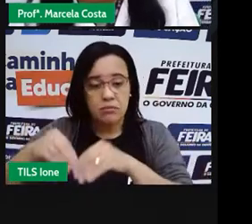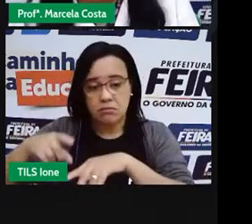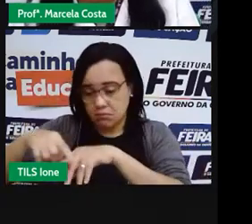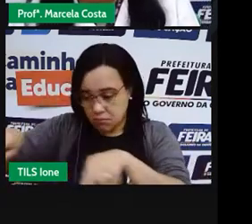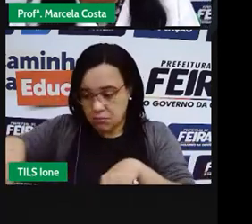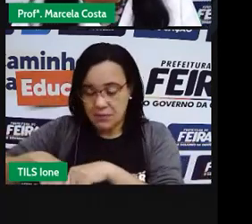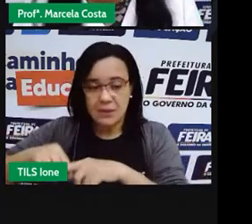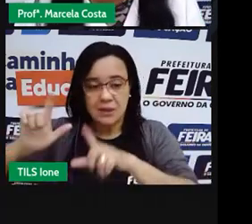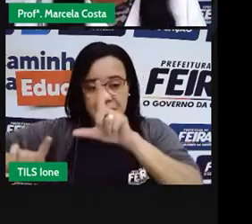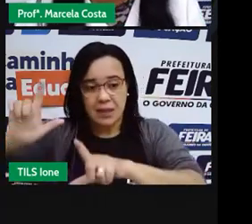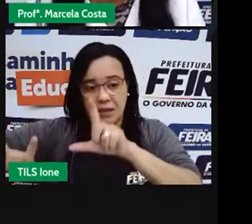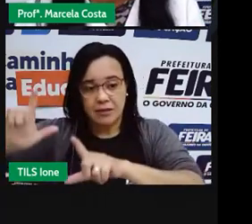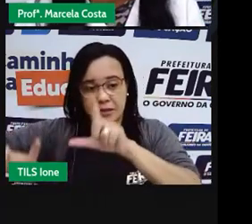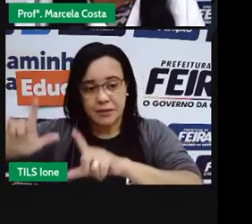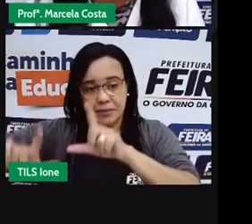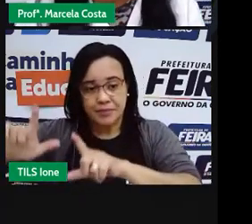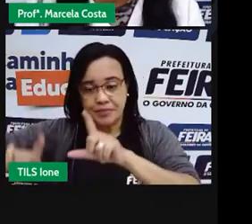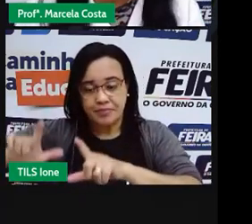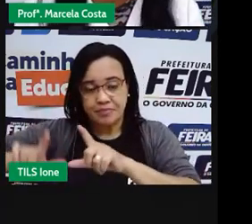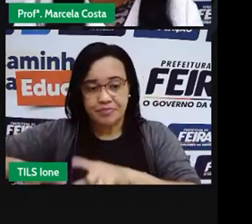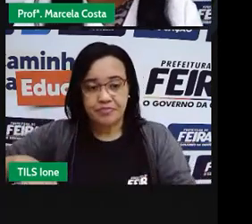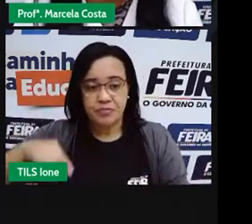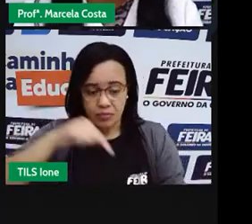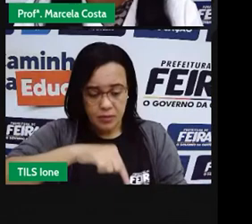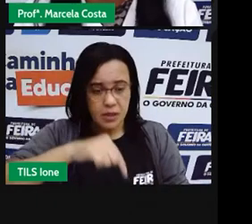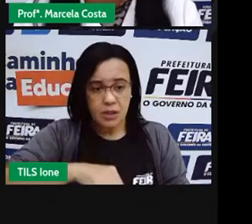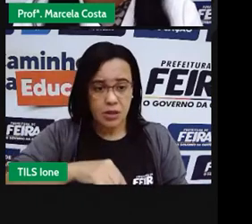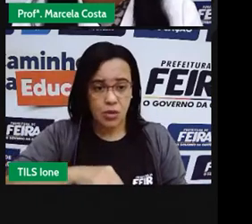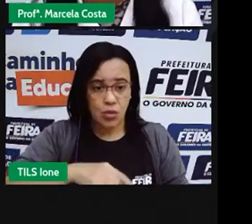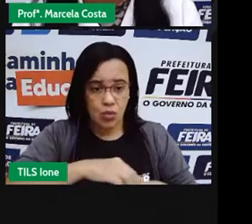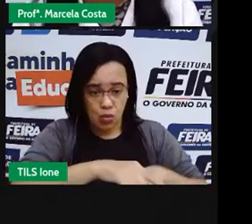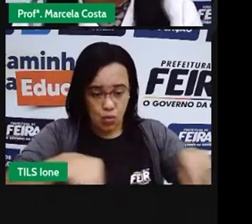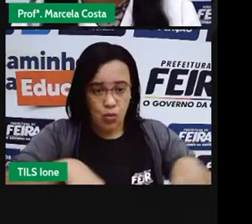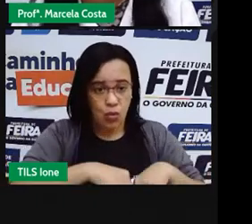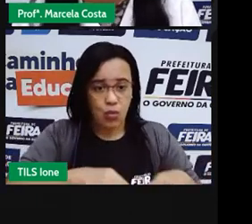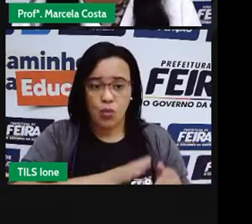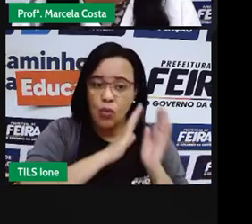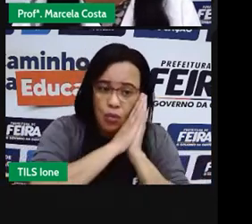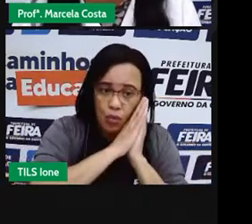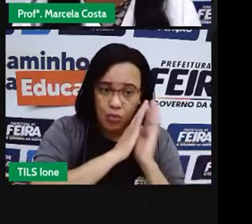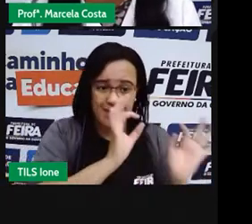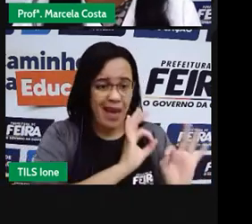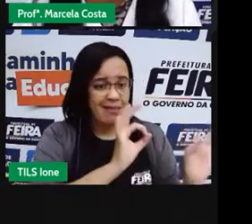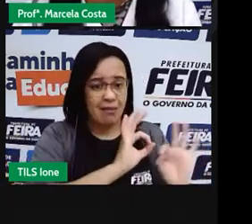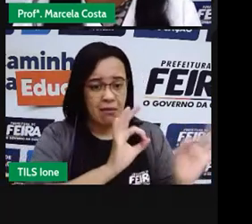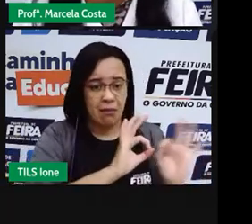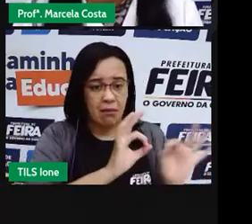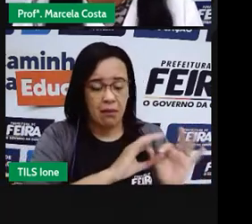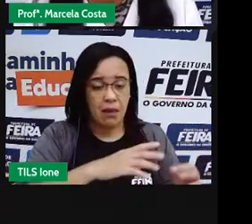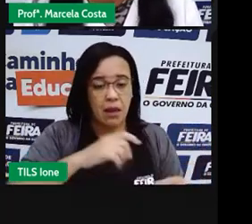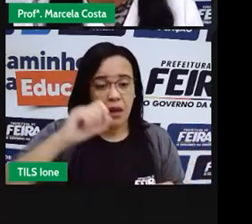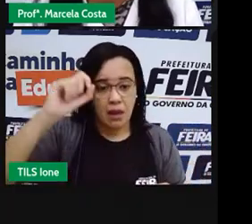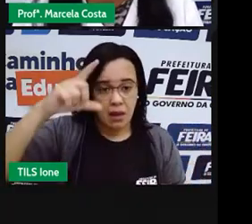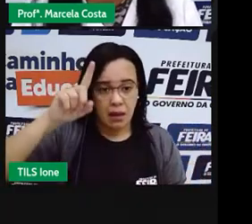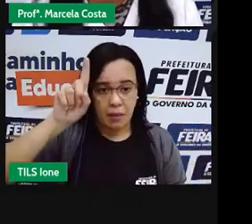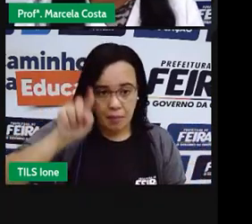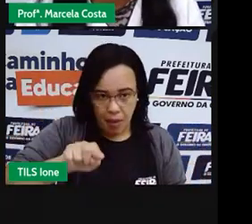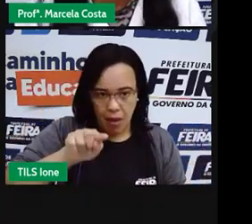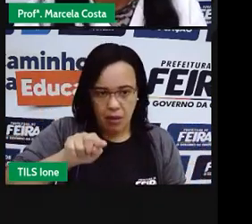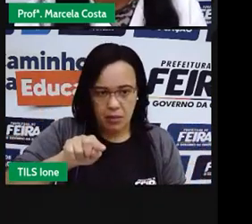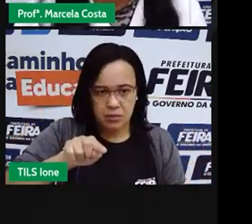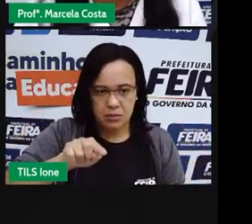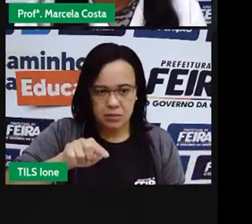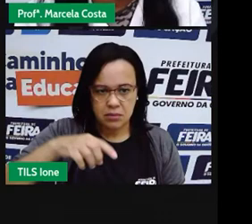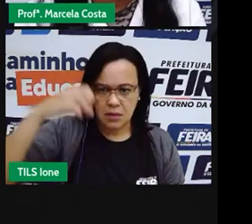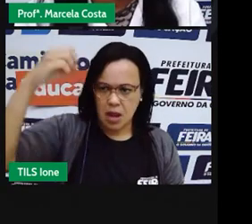sala. Você não vai ficar no quarto, não tem ninguém no seu quarto, não precisa deixar a luz acesa. Você vai lá,